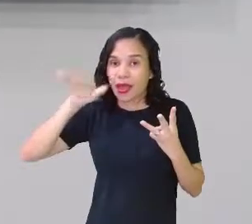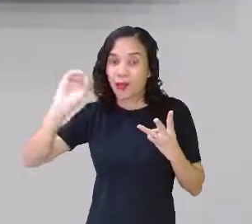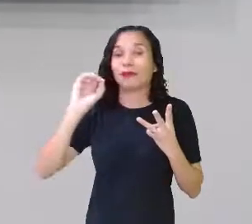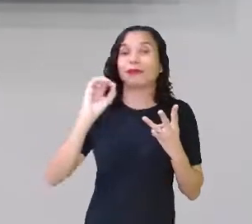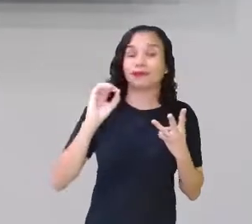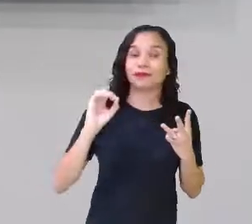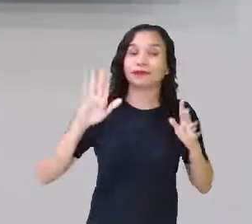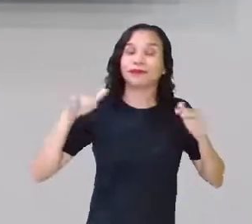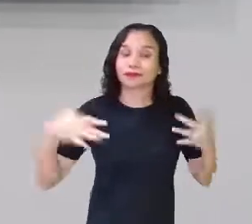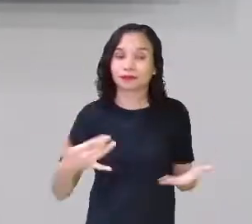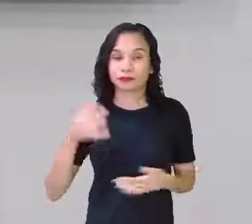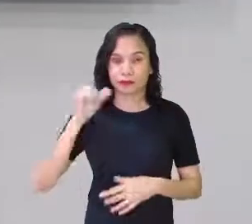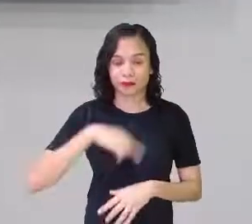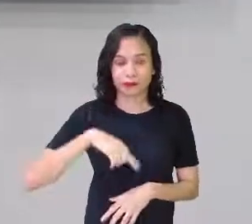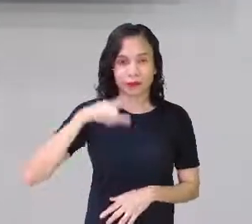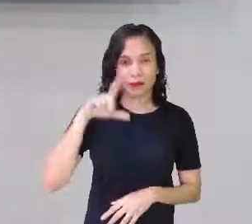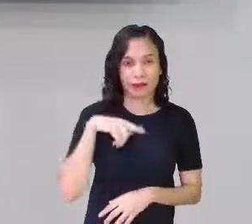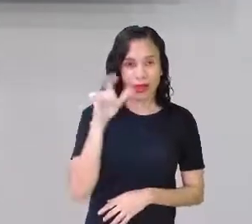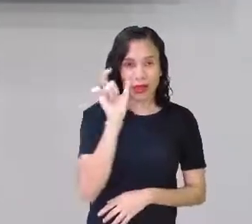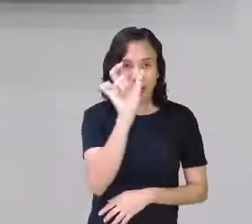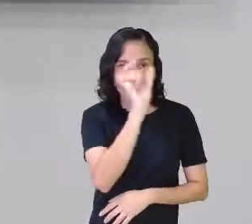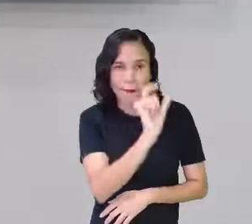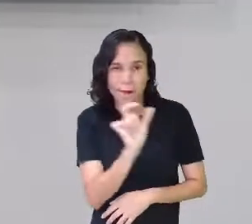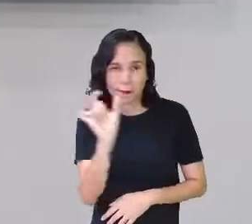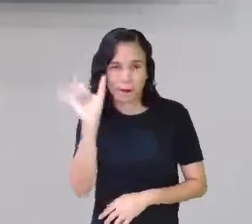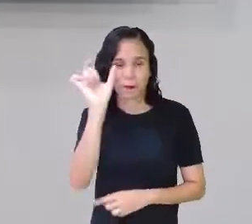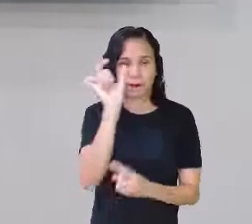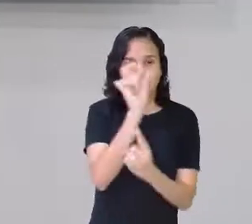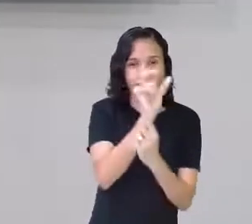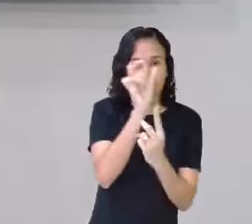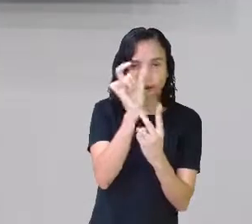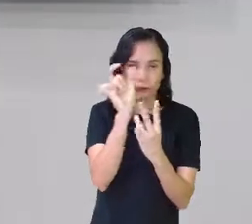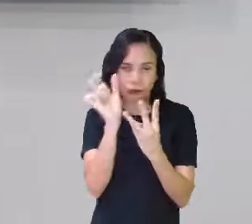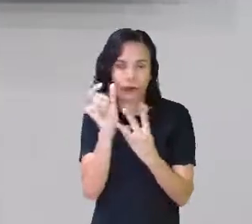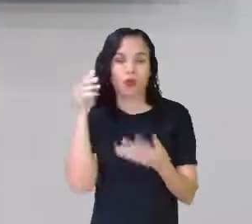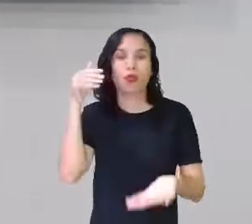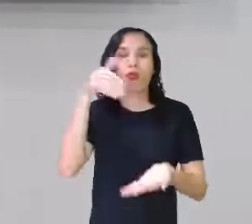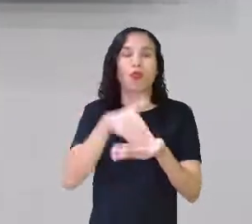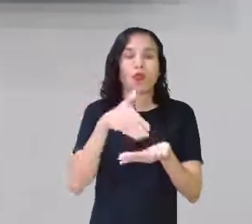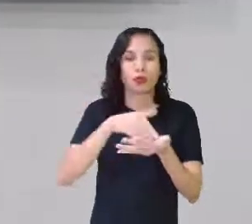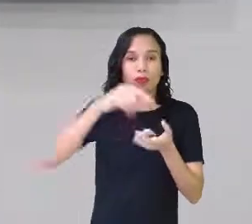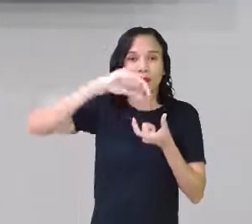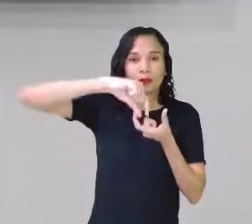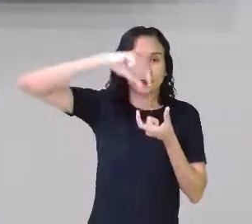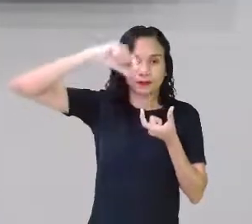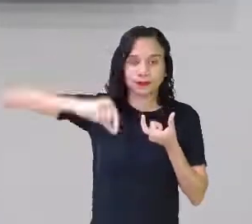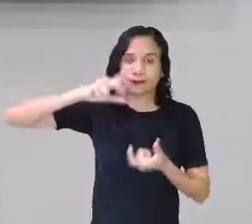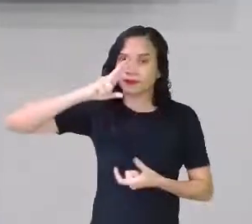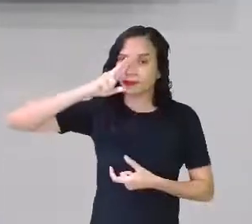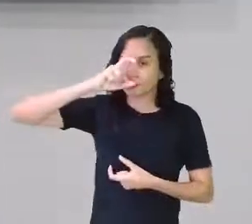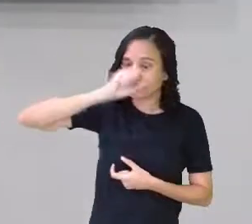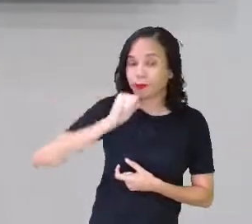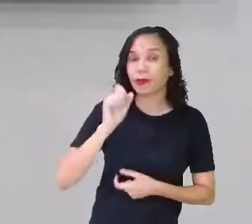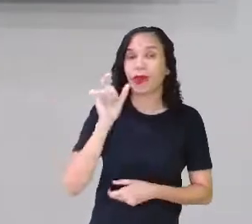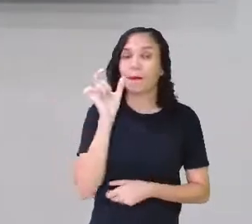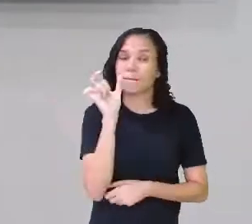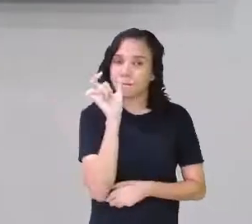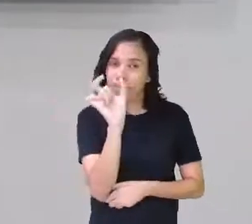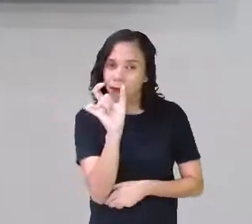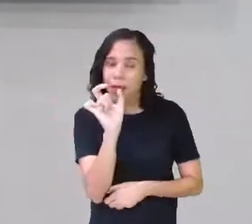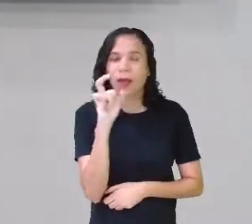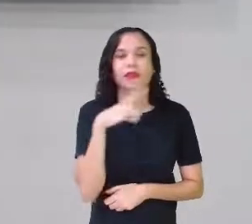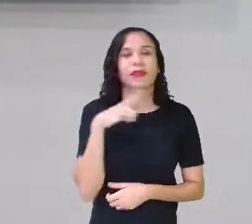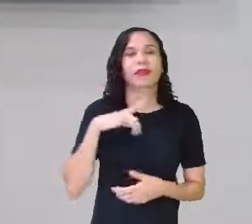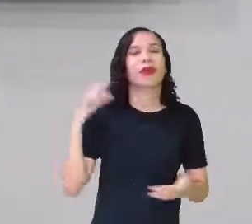leão. Então, essas três palavras têm a última sílaba forte. E as palavras